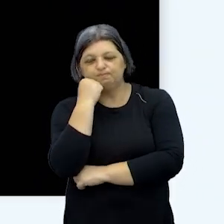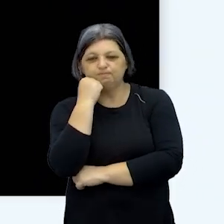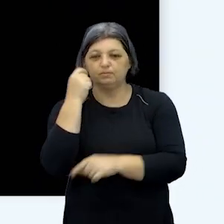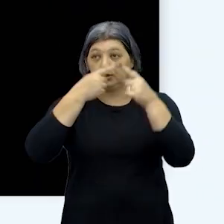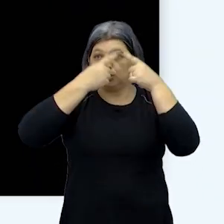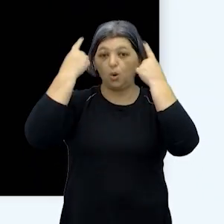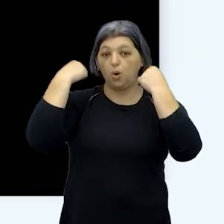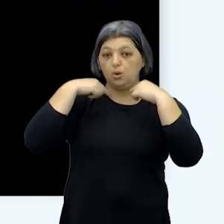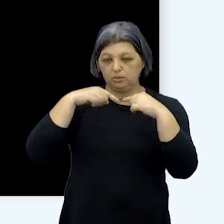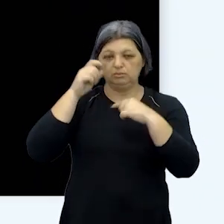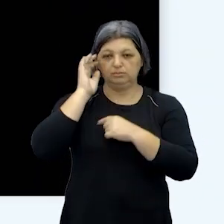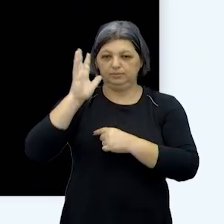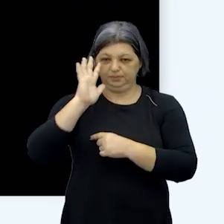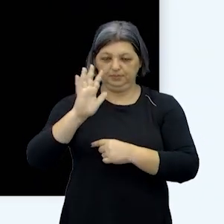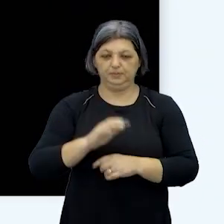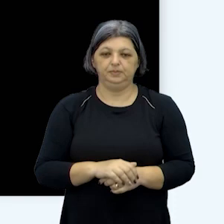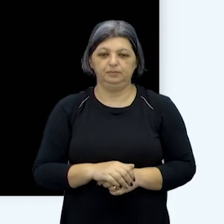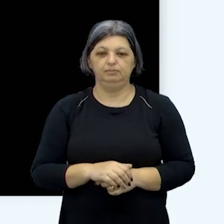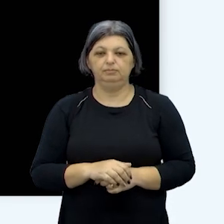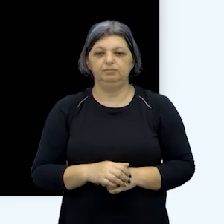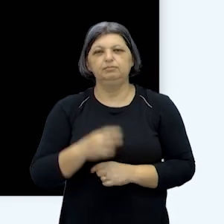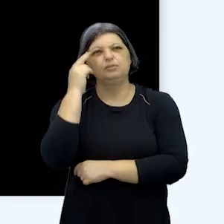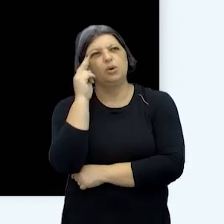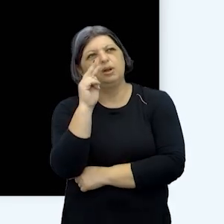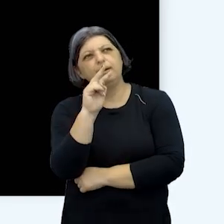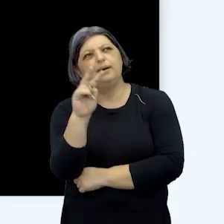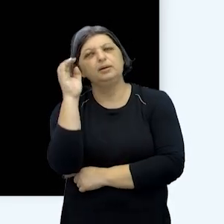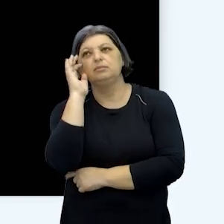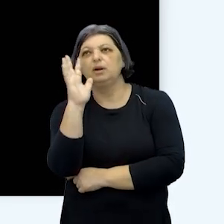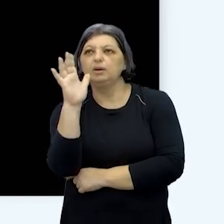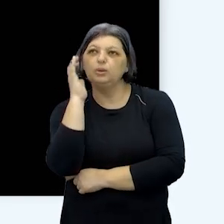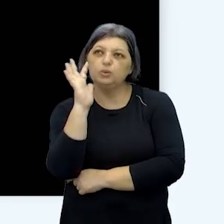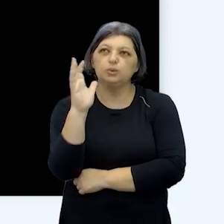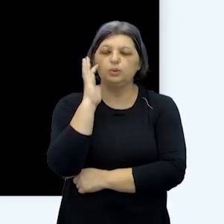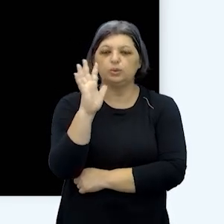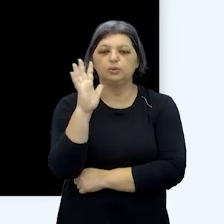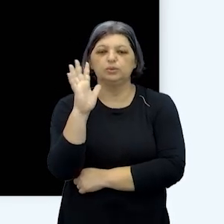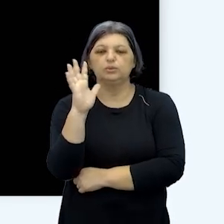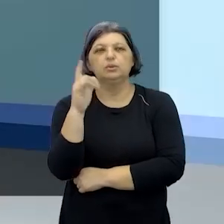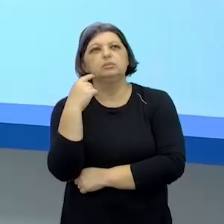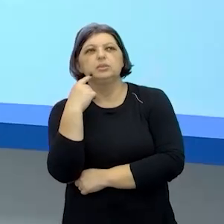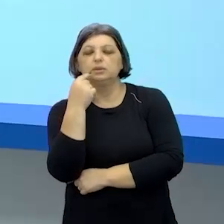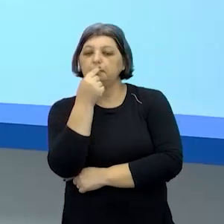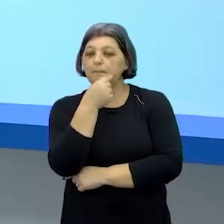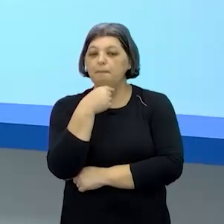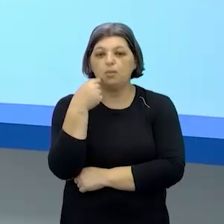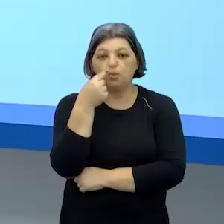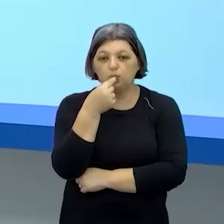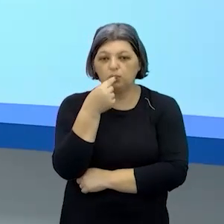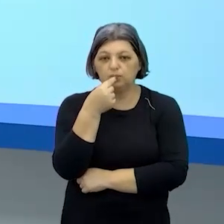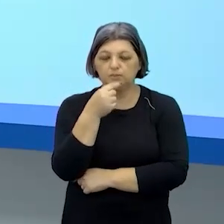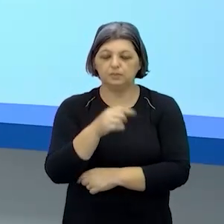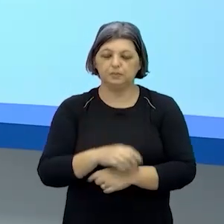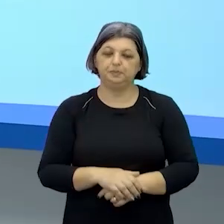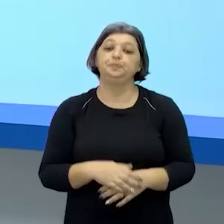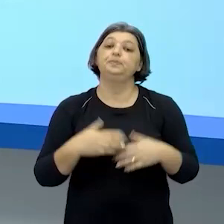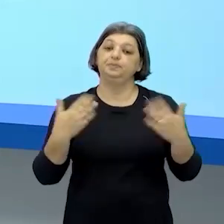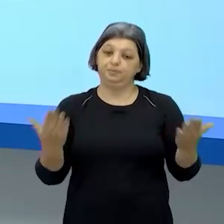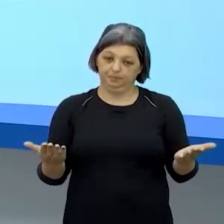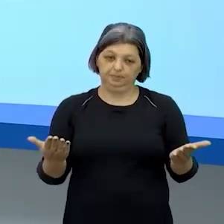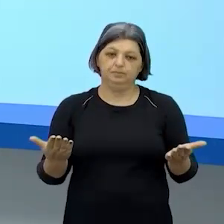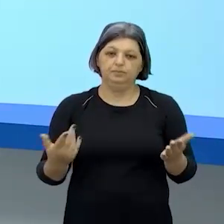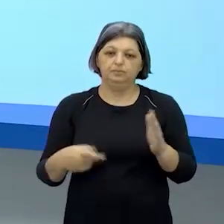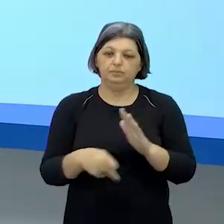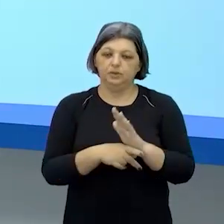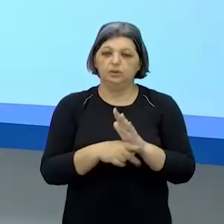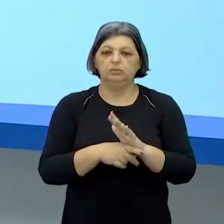rosto em uma das mãos o olhar distante os lábios entreabertos pessoas pessoal esse vídeo ele é